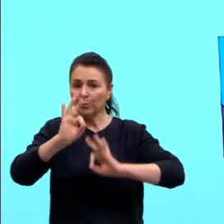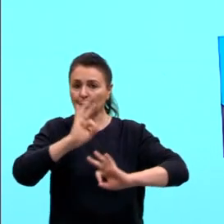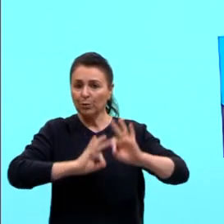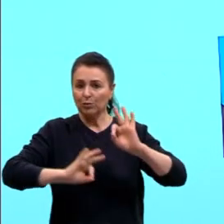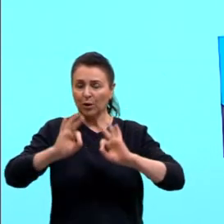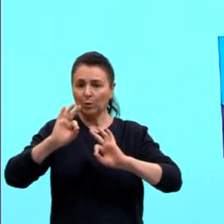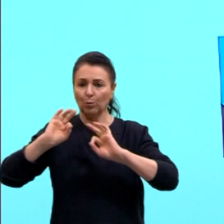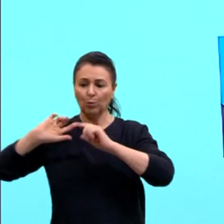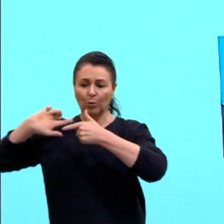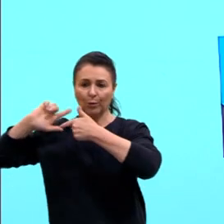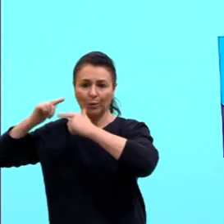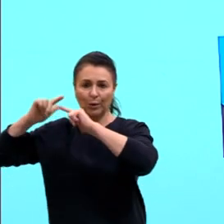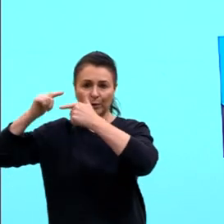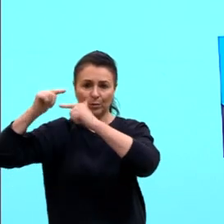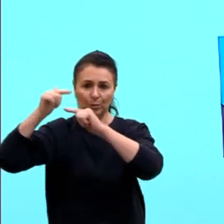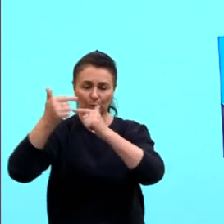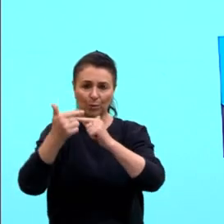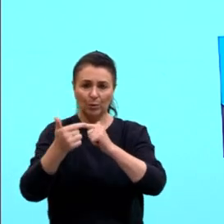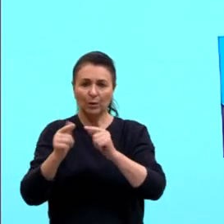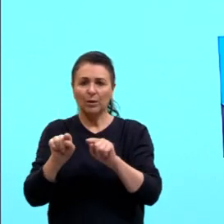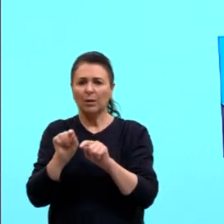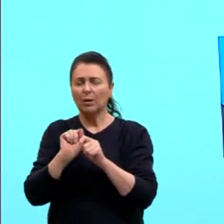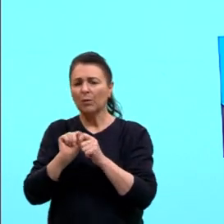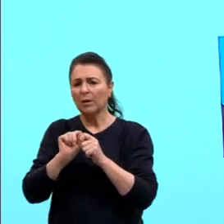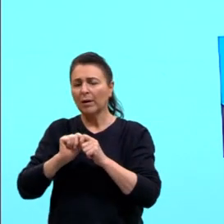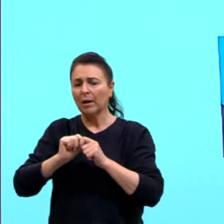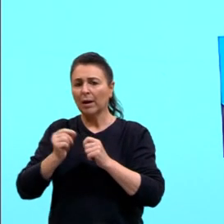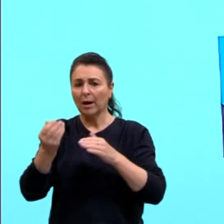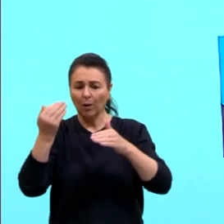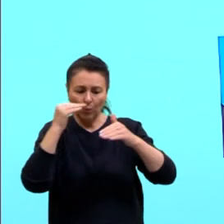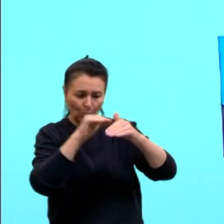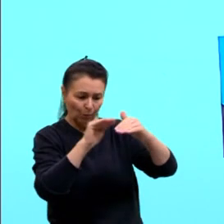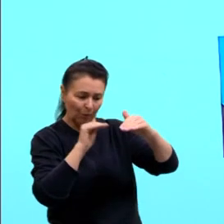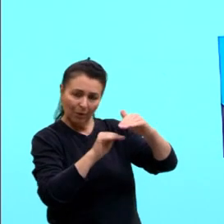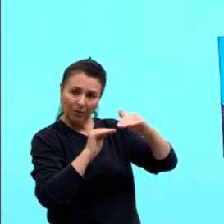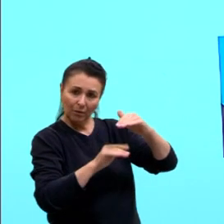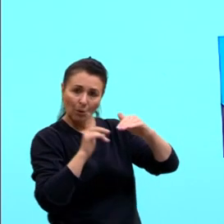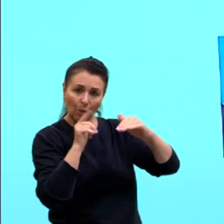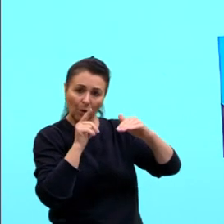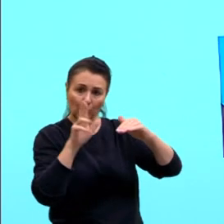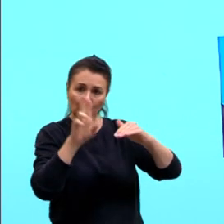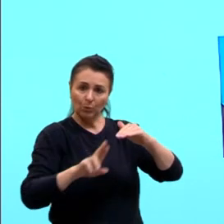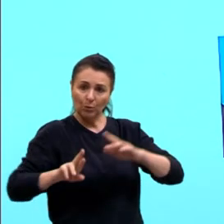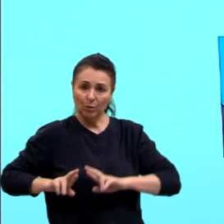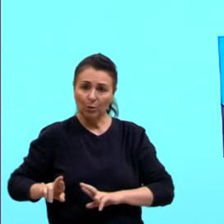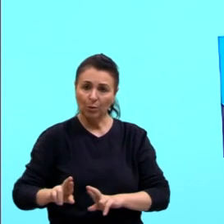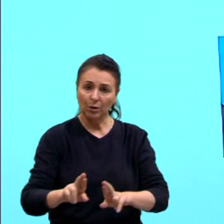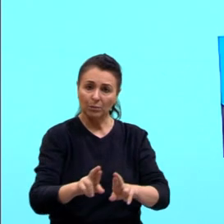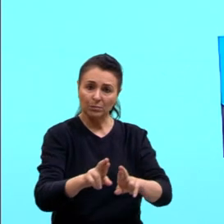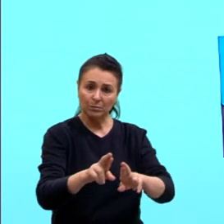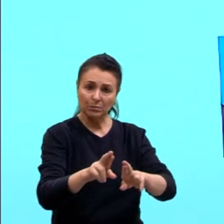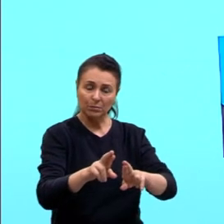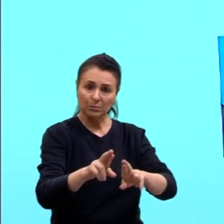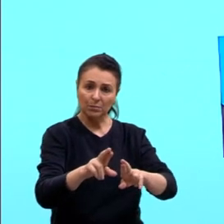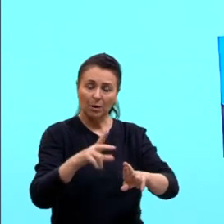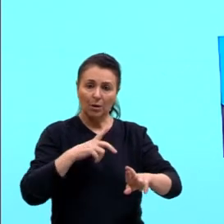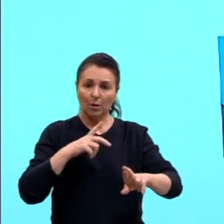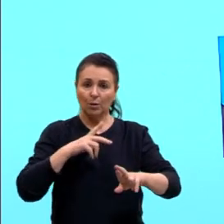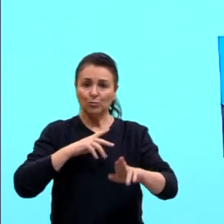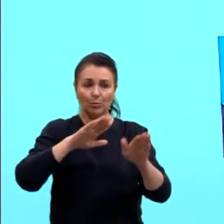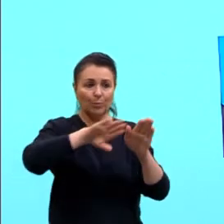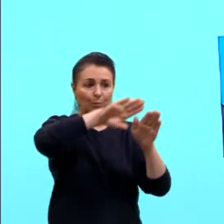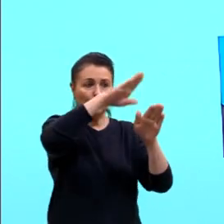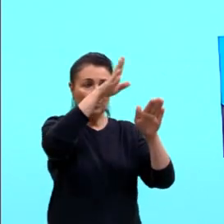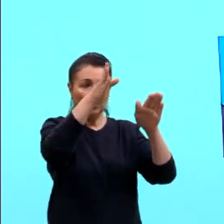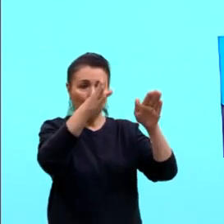clássico, de acumulação de água, que tu vai utilizar um rio de planalto,